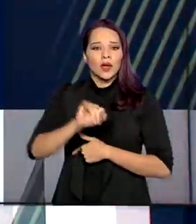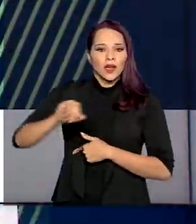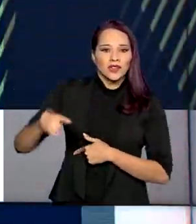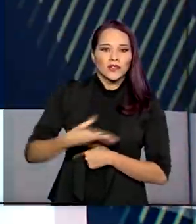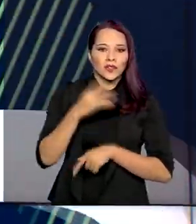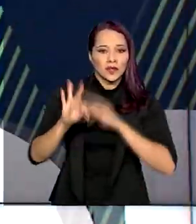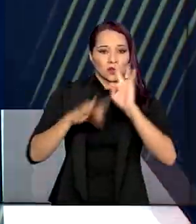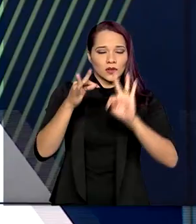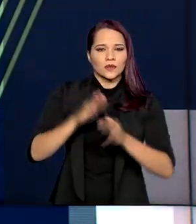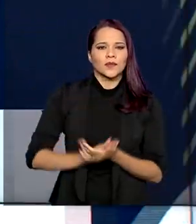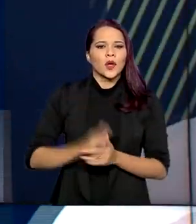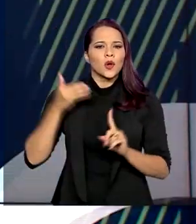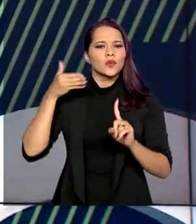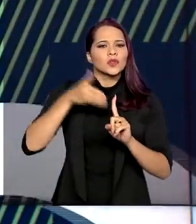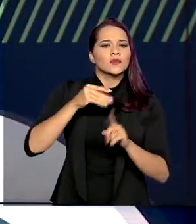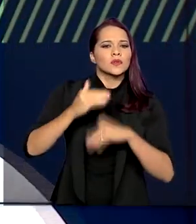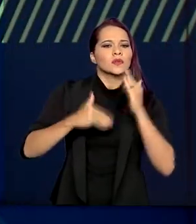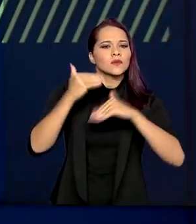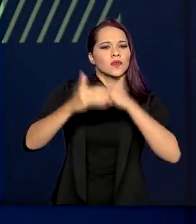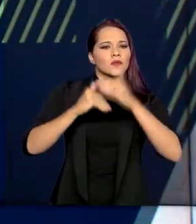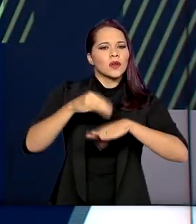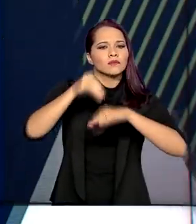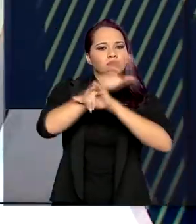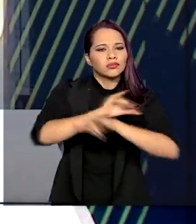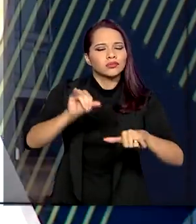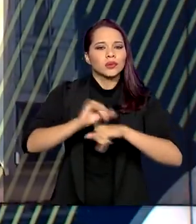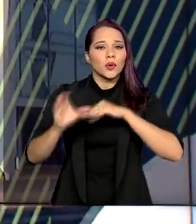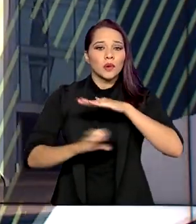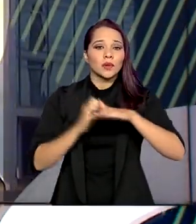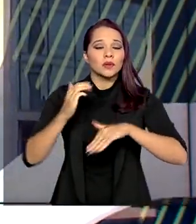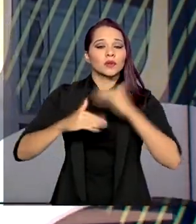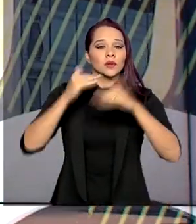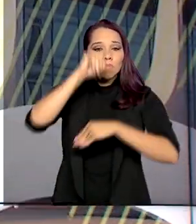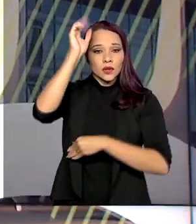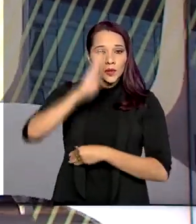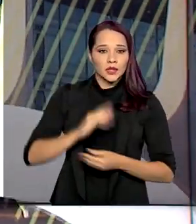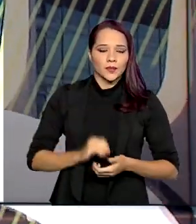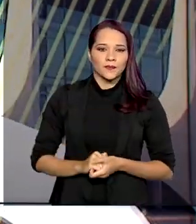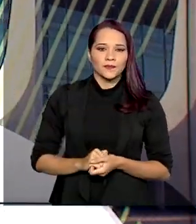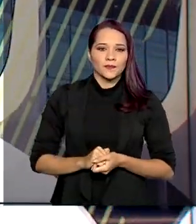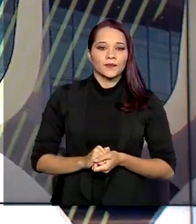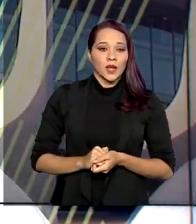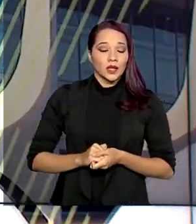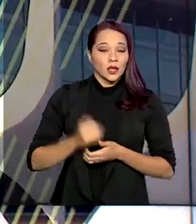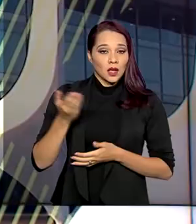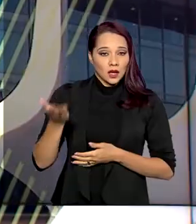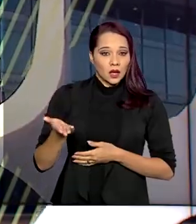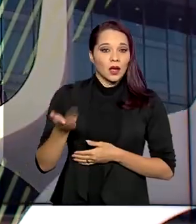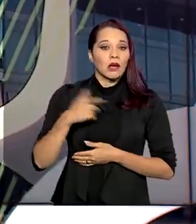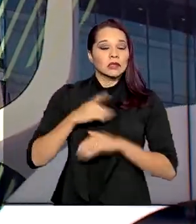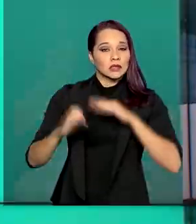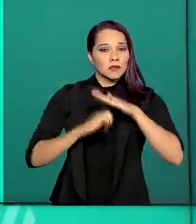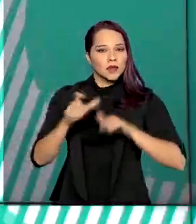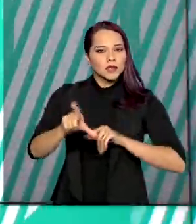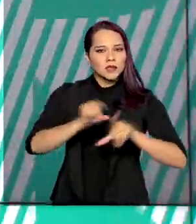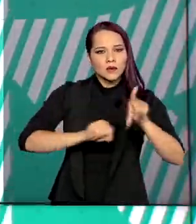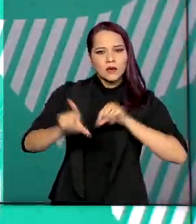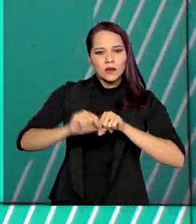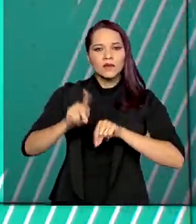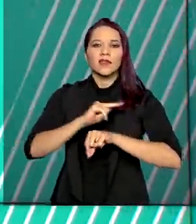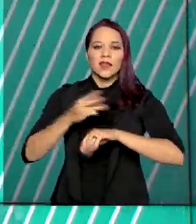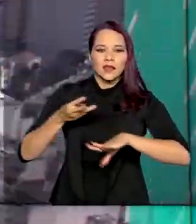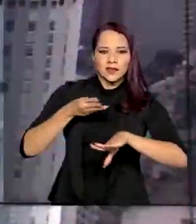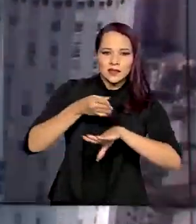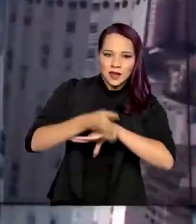objetivo do programa é desenvolver e fomentar o empreendedorismo no Brasil. Durante a participação, as empresas selecionadas terão